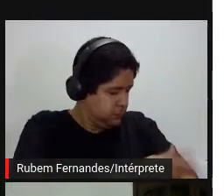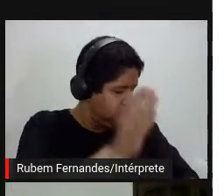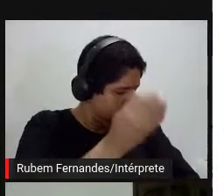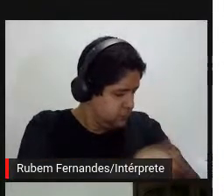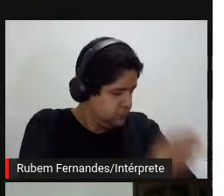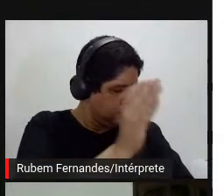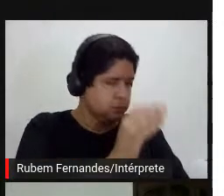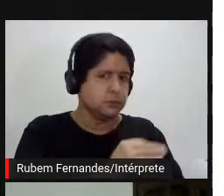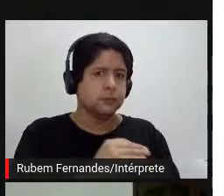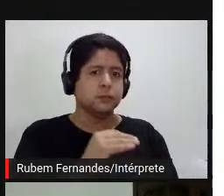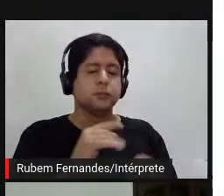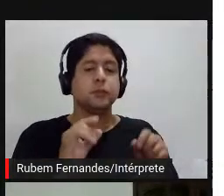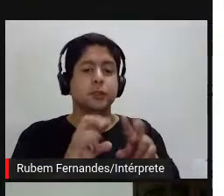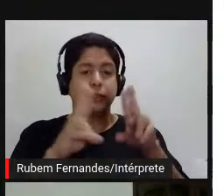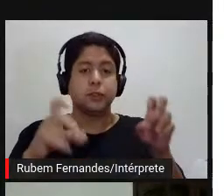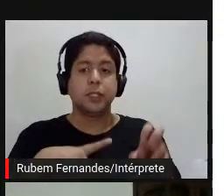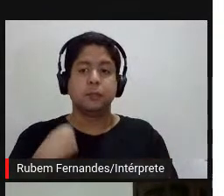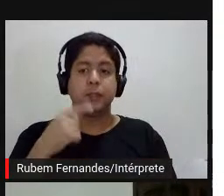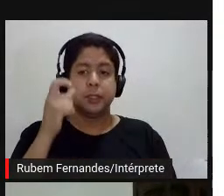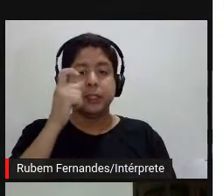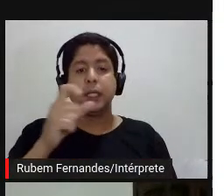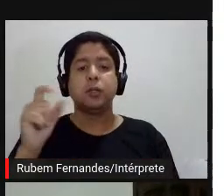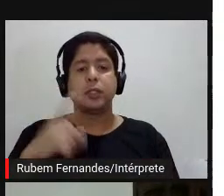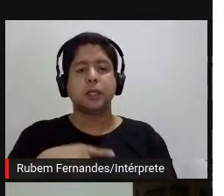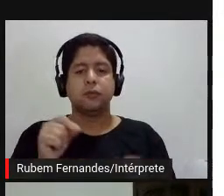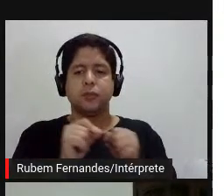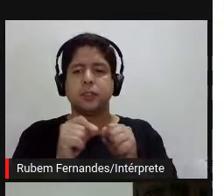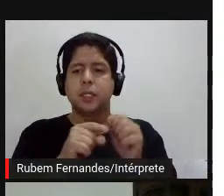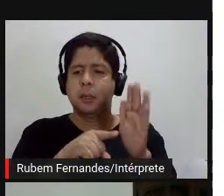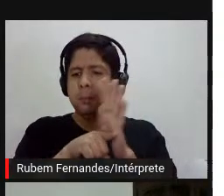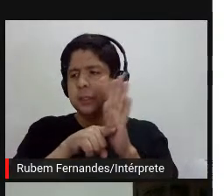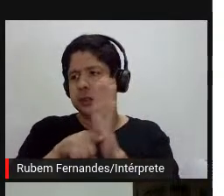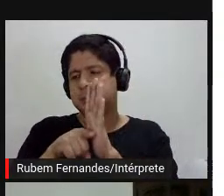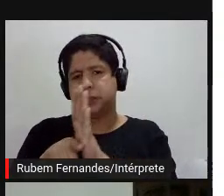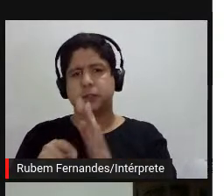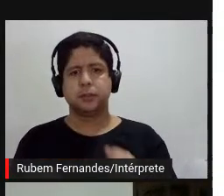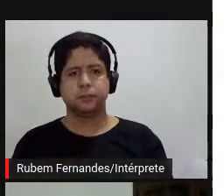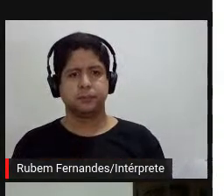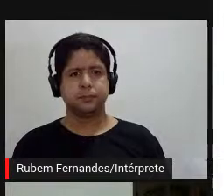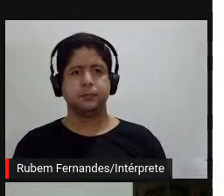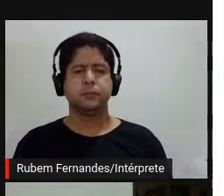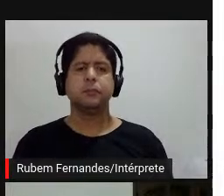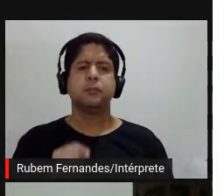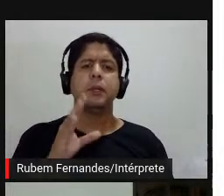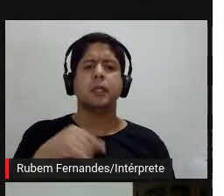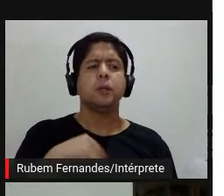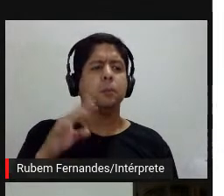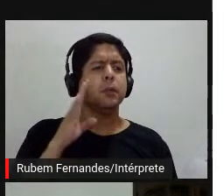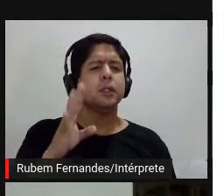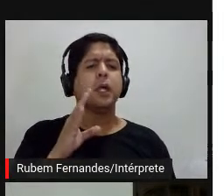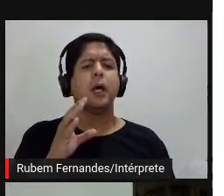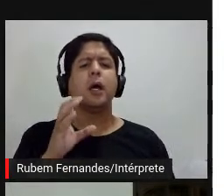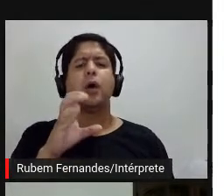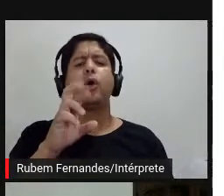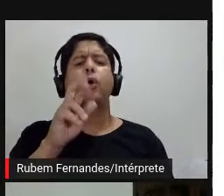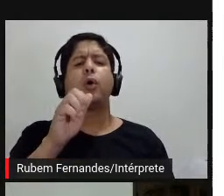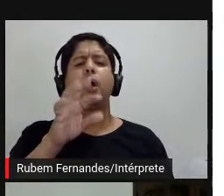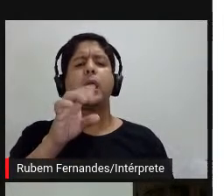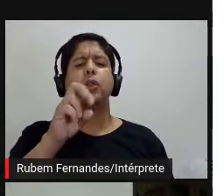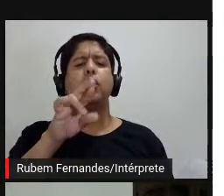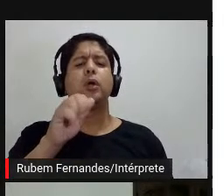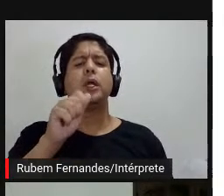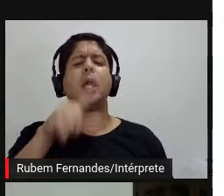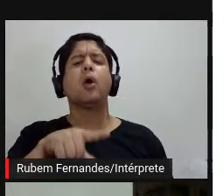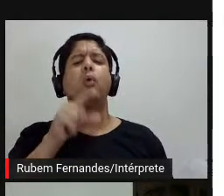sobre curador, passou a interessar mais para a pesquisa falar sobre curadoria, mas que curadoria? Enquanto um campo em disputa,